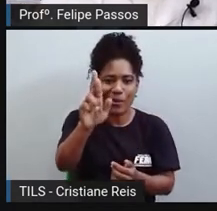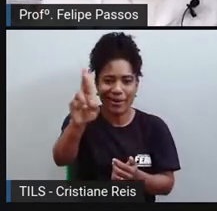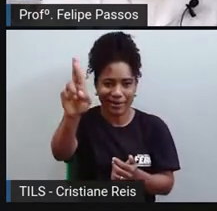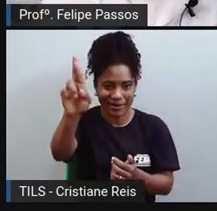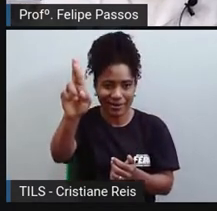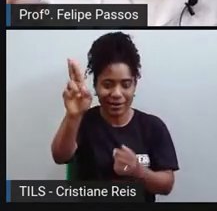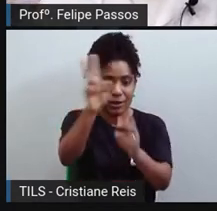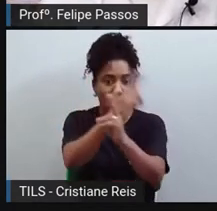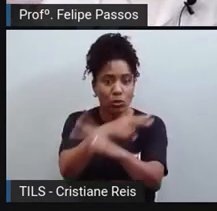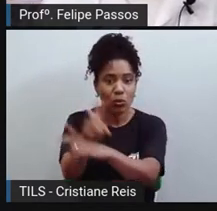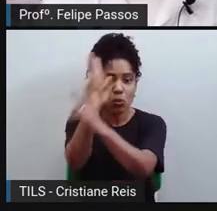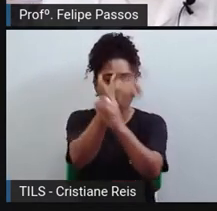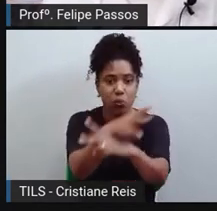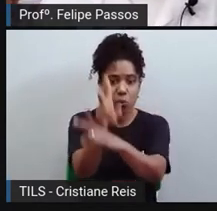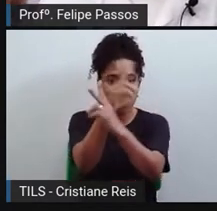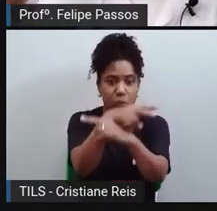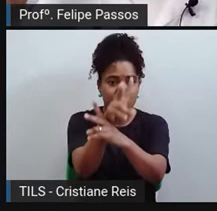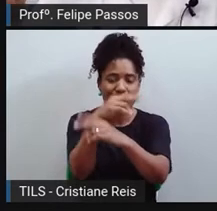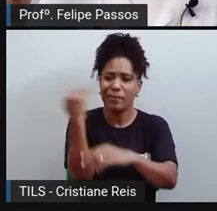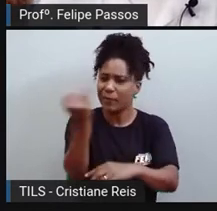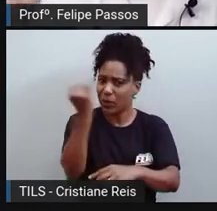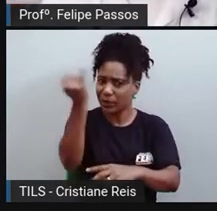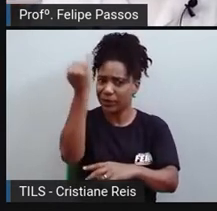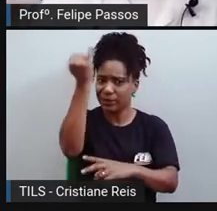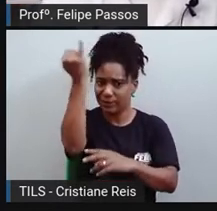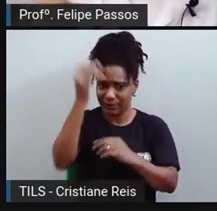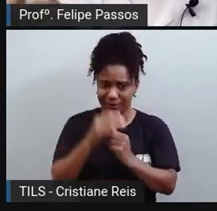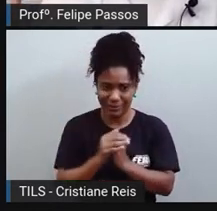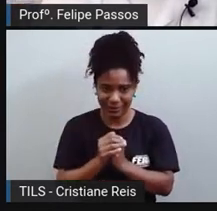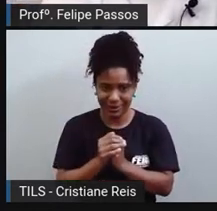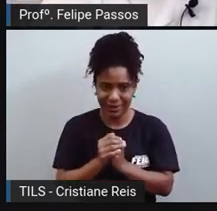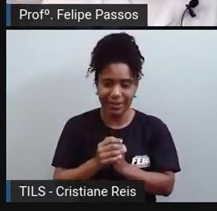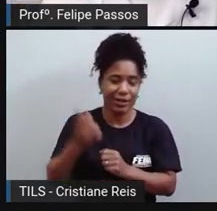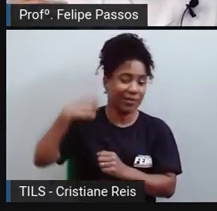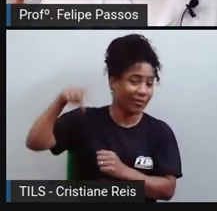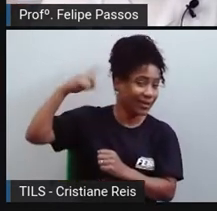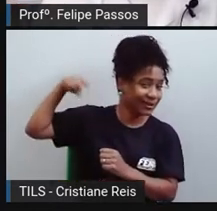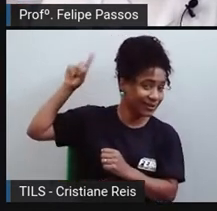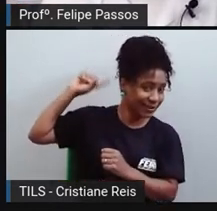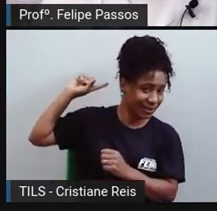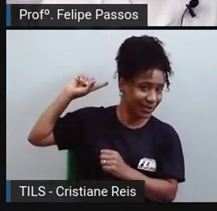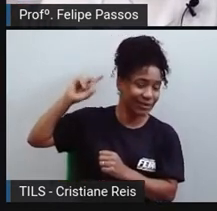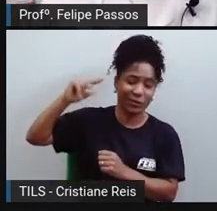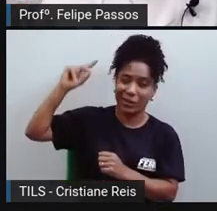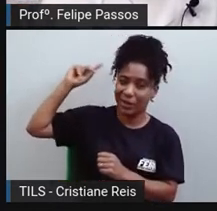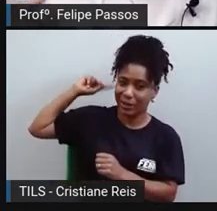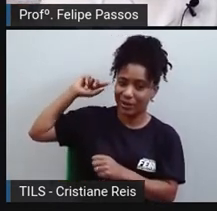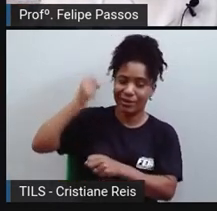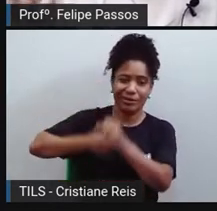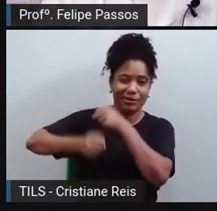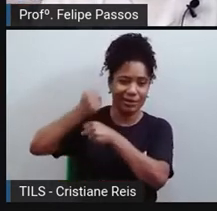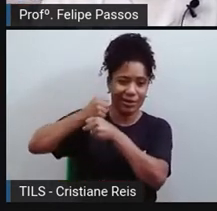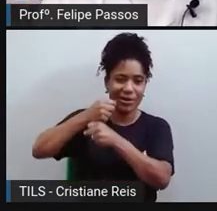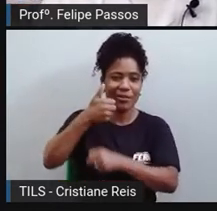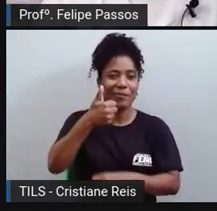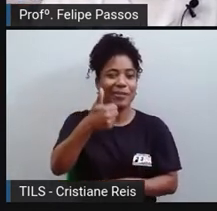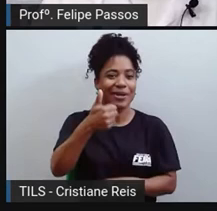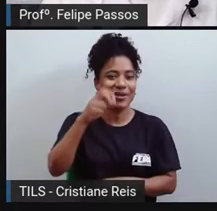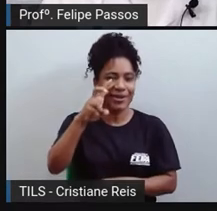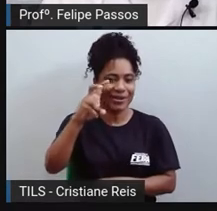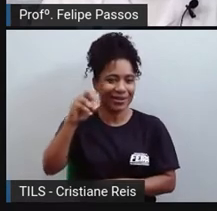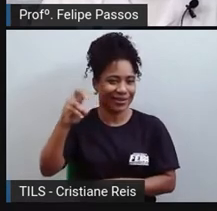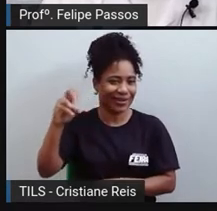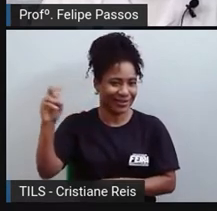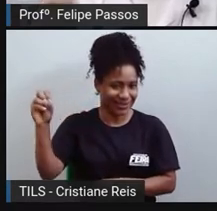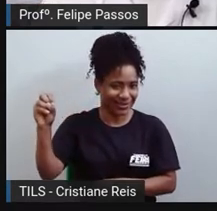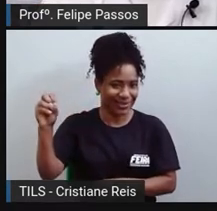uma vez que as grandes navegações, lá dos anos 500, 1500, elas eram basicamente dependentes